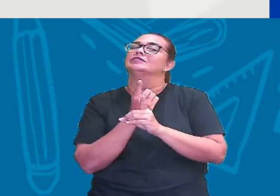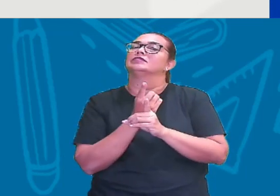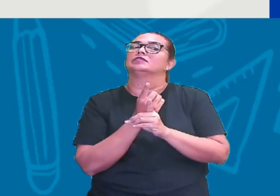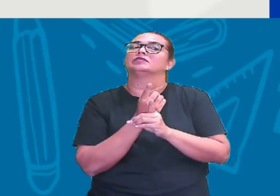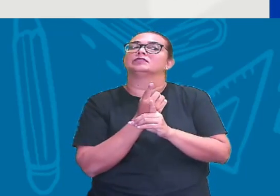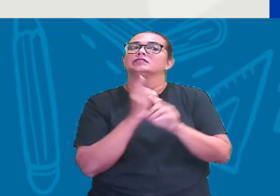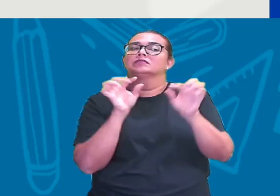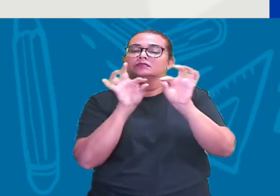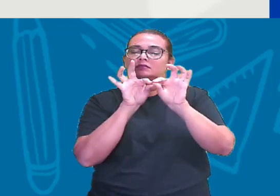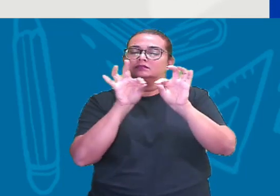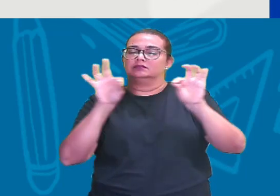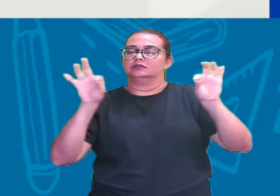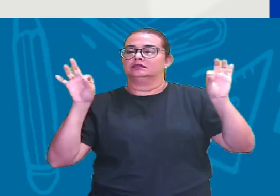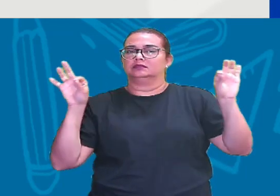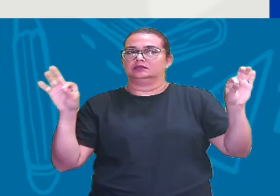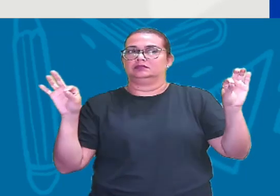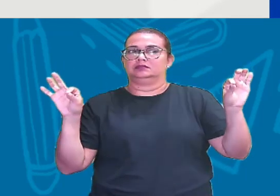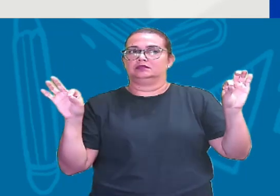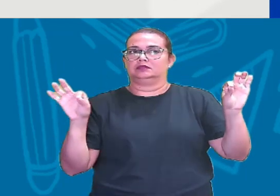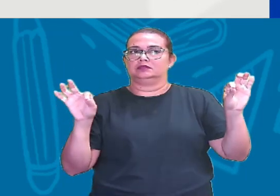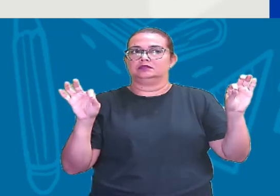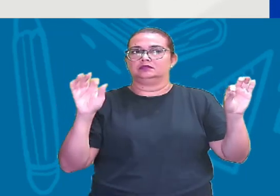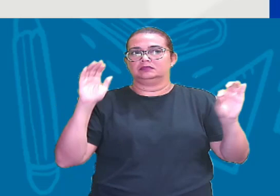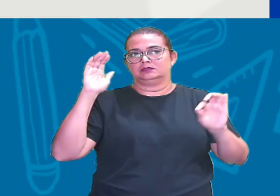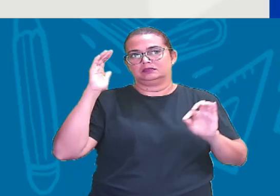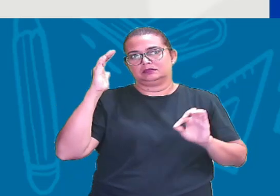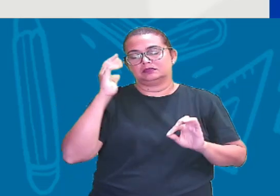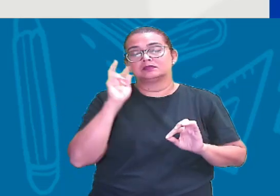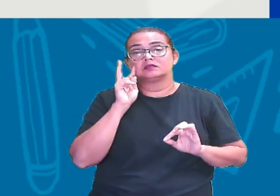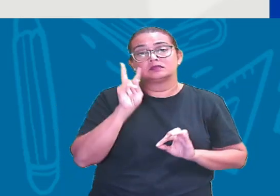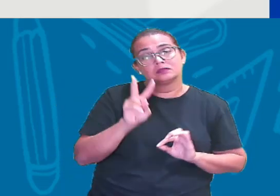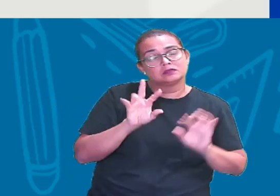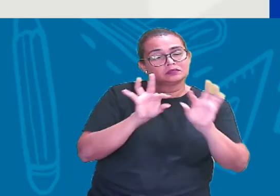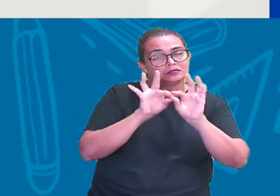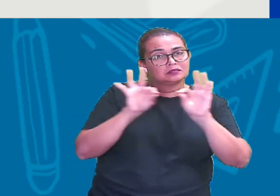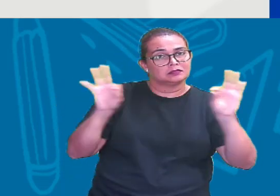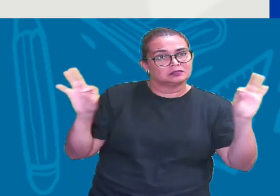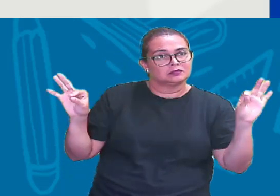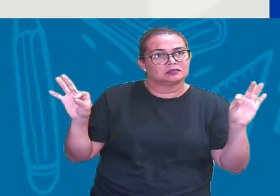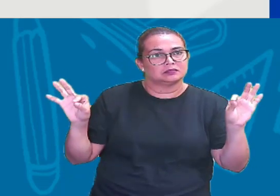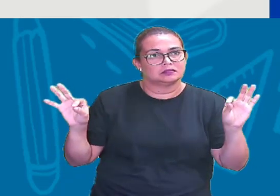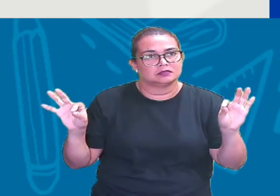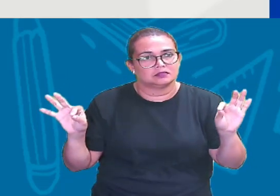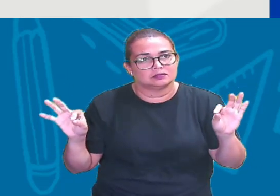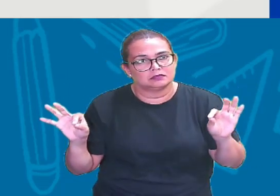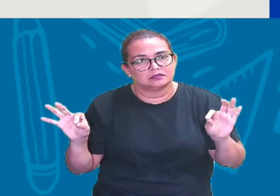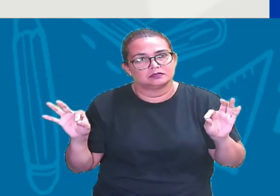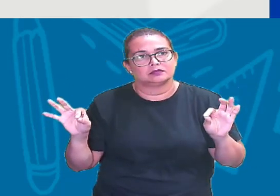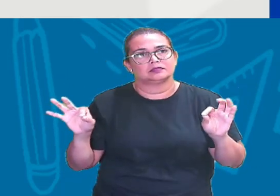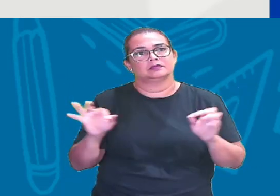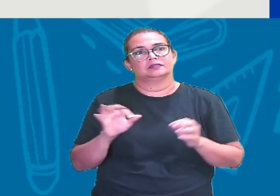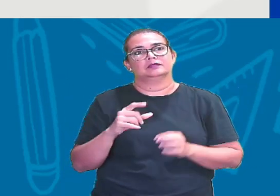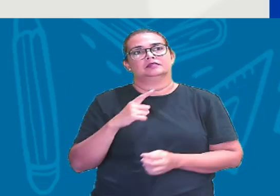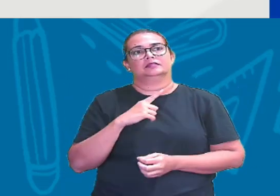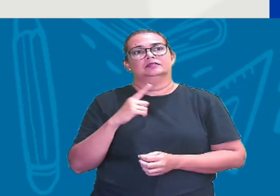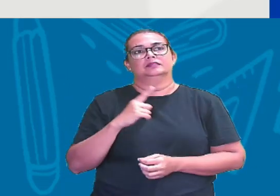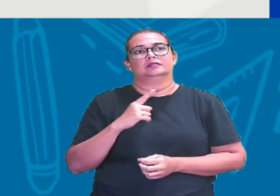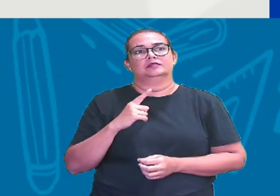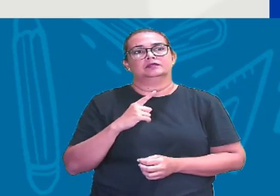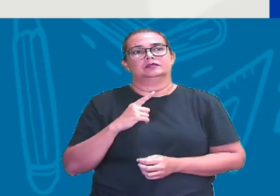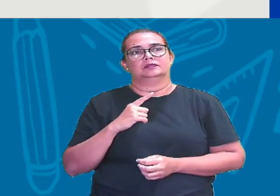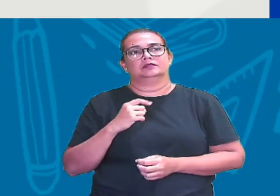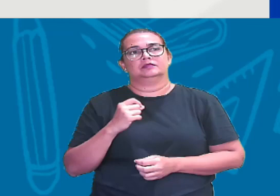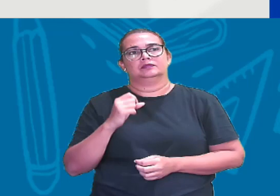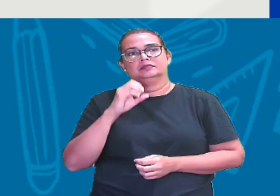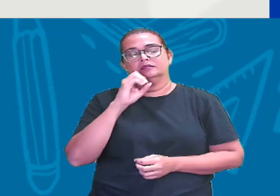Racionais Na reta Vamos lá Olha aqui A minha reta Tá? Então na minha reta Teve ali O